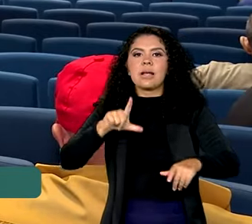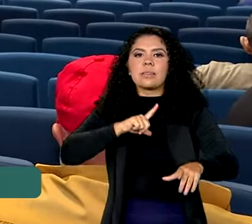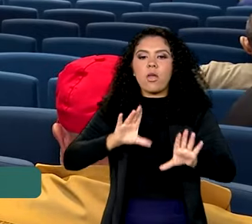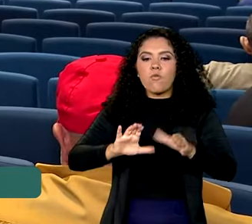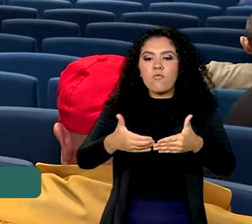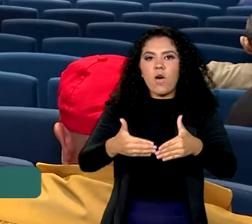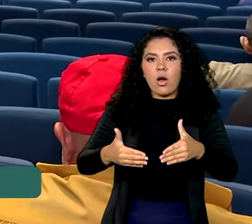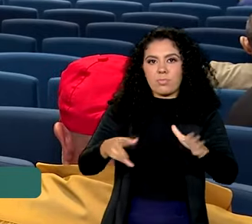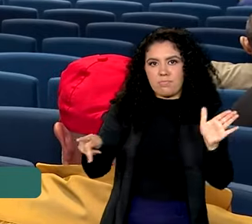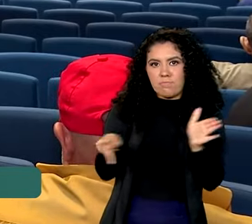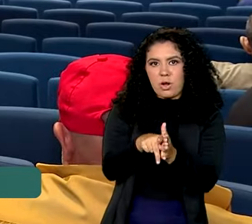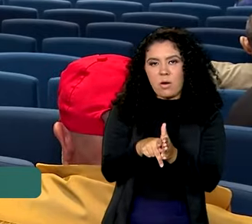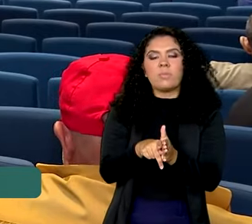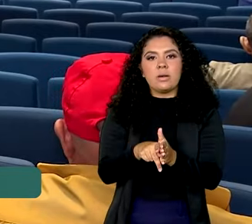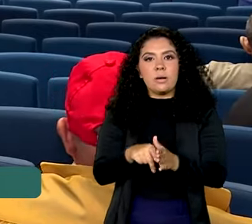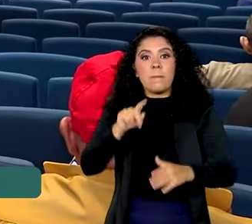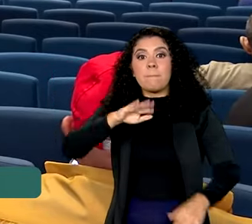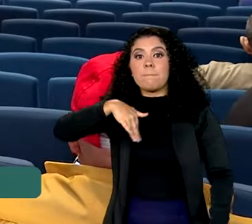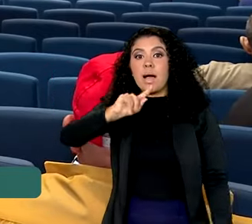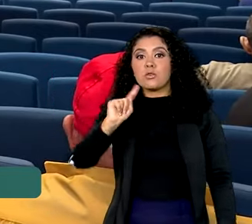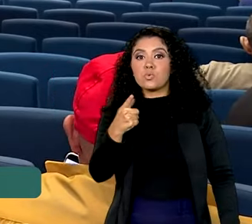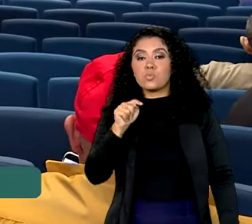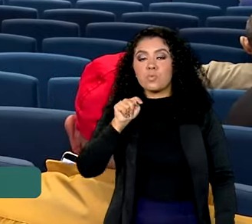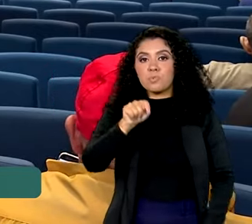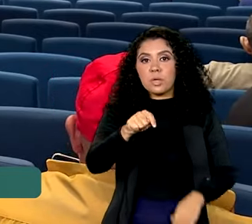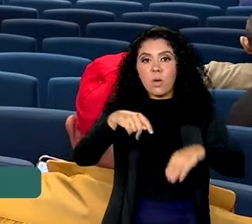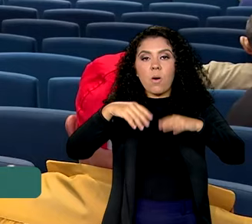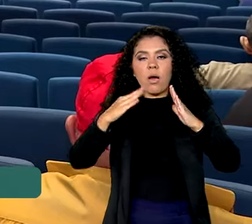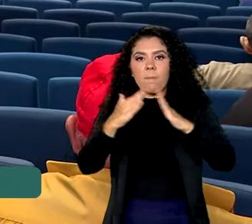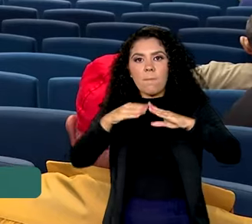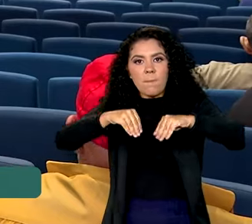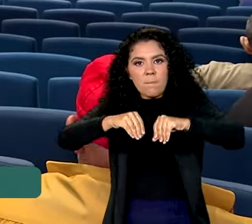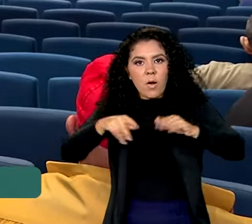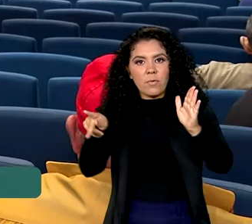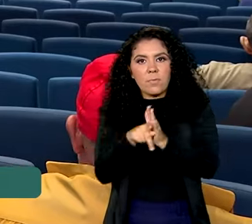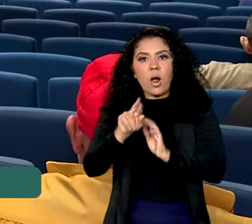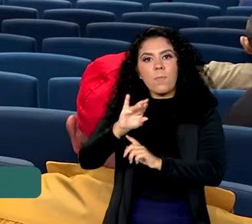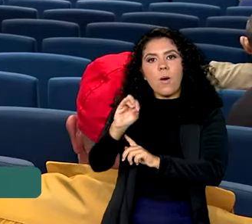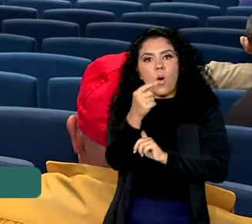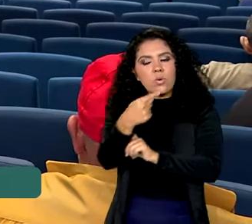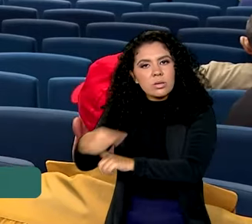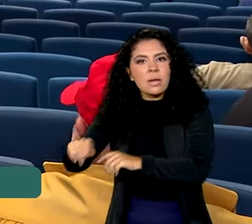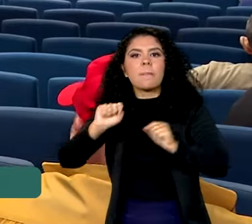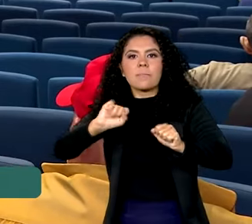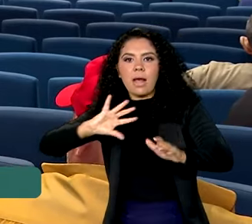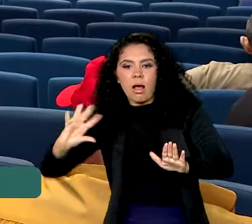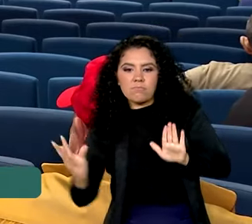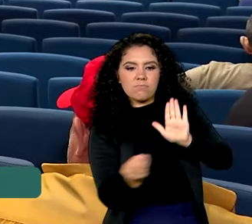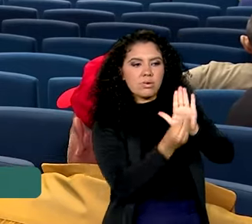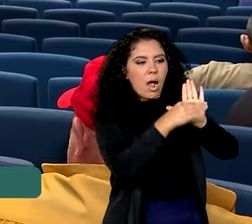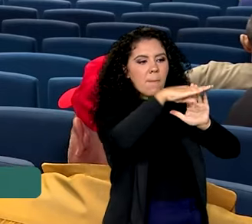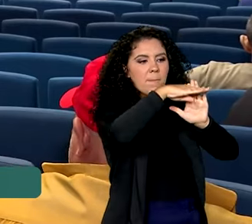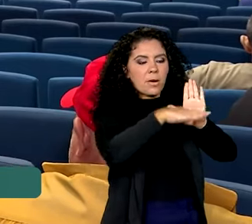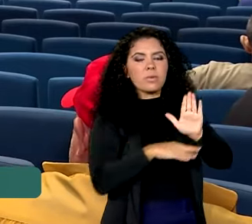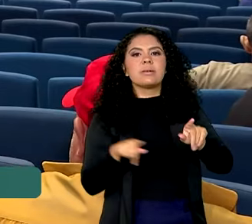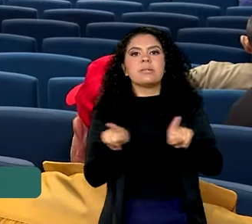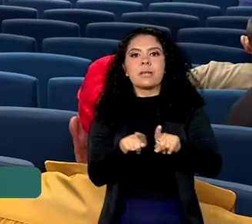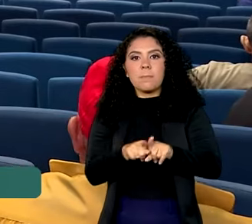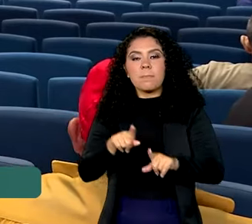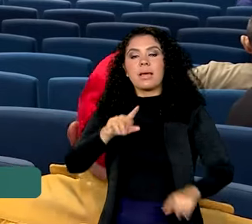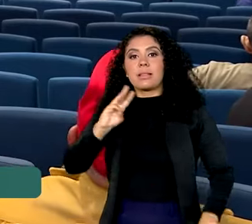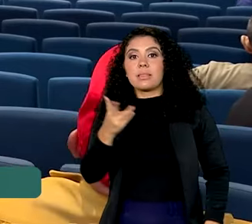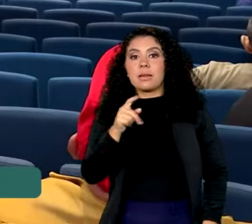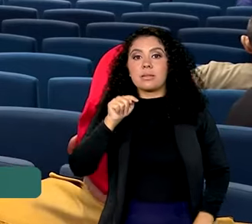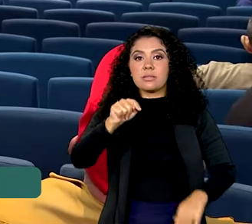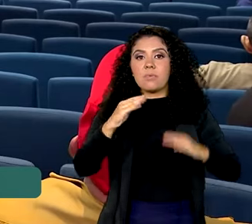Mais de mil imóveis da União poderão ser destinados a partir desse programa e também mais de 3 mil imóveis que